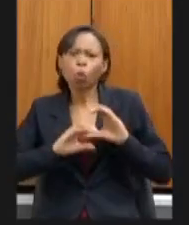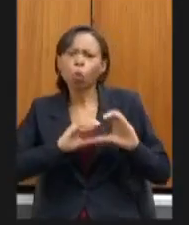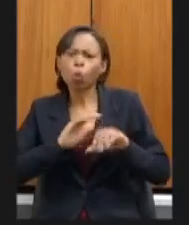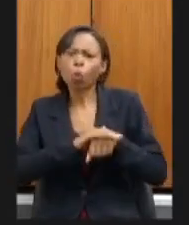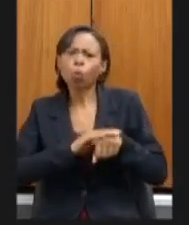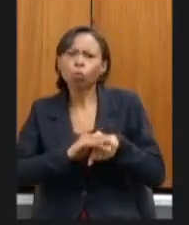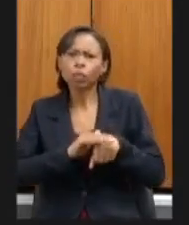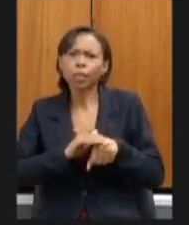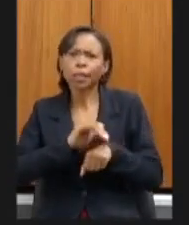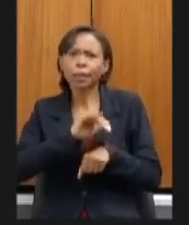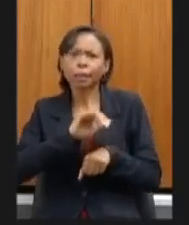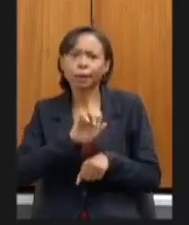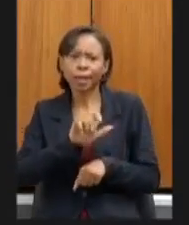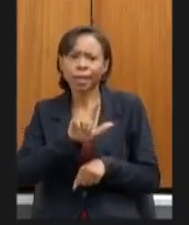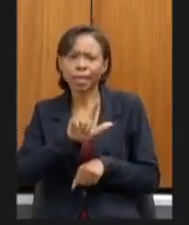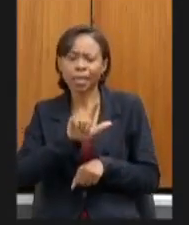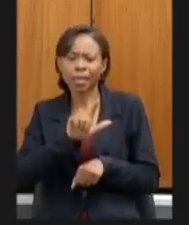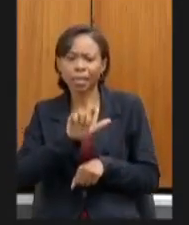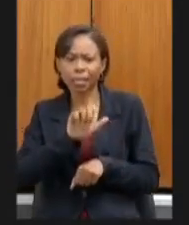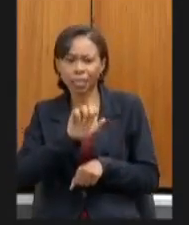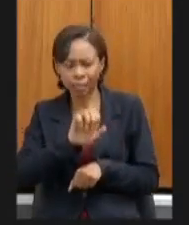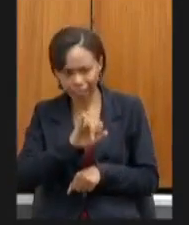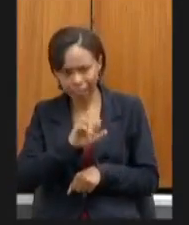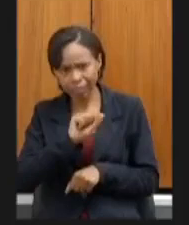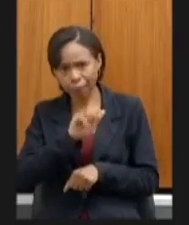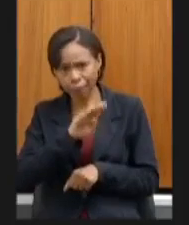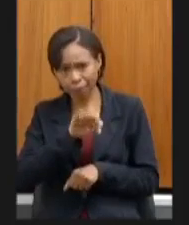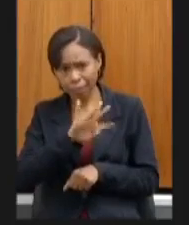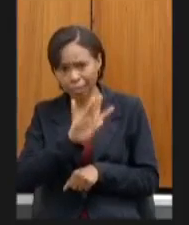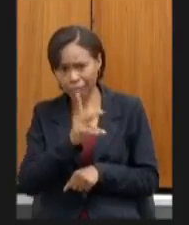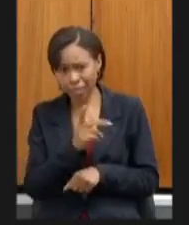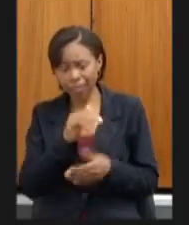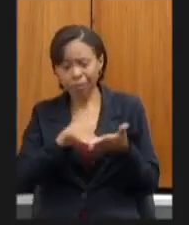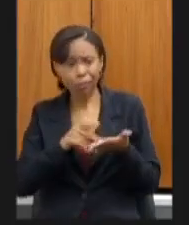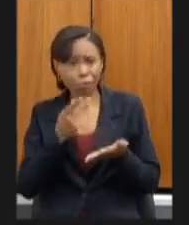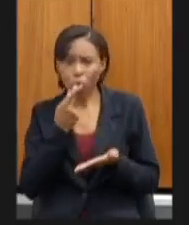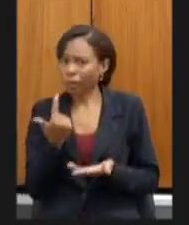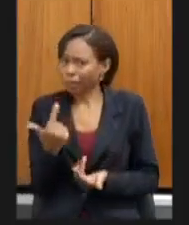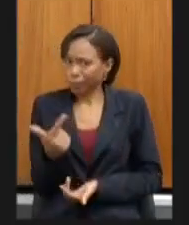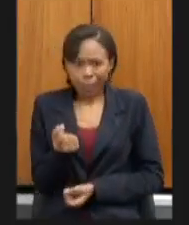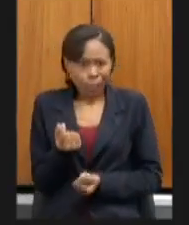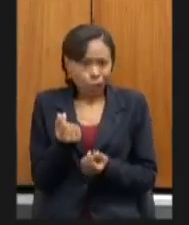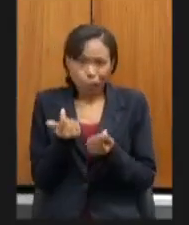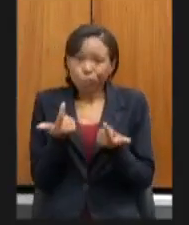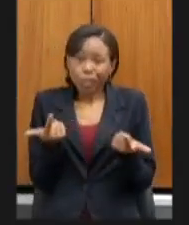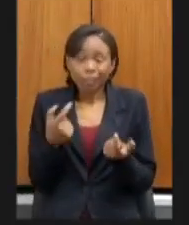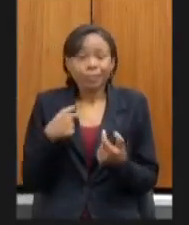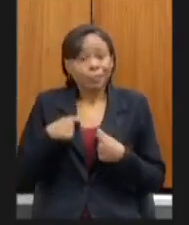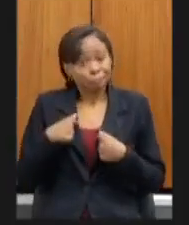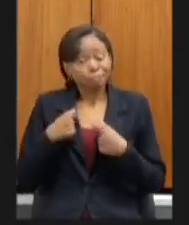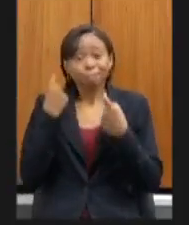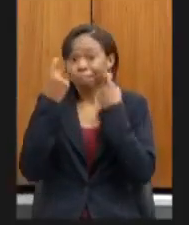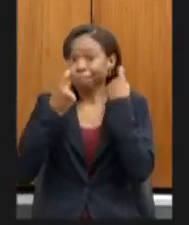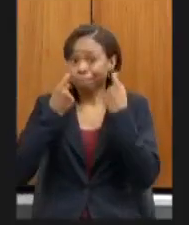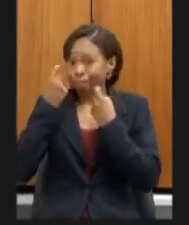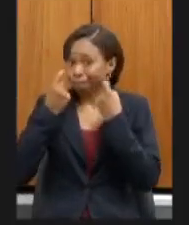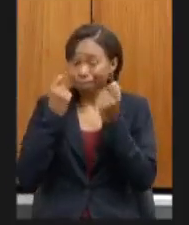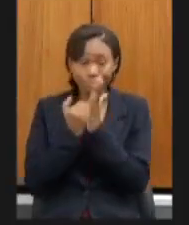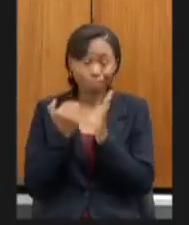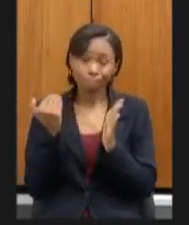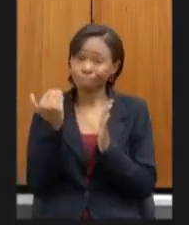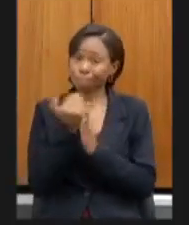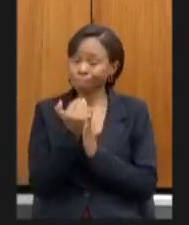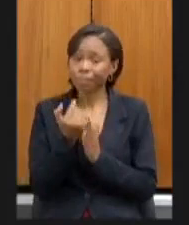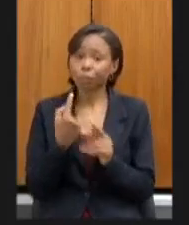disse que não há dinheiro nos falou no Assembleia Fiscaliza não há previsão de recurso então aumenta a minha preocupação uma vez que nós não temos ainda a